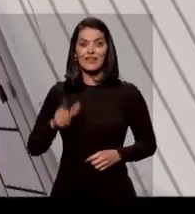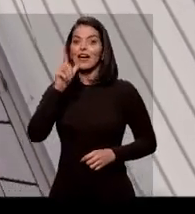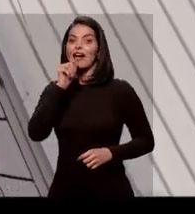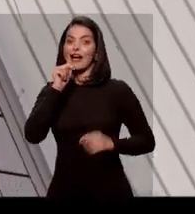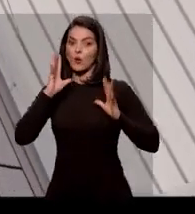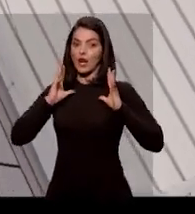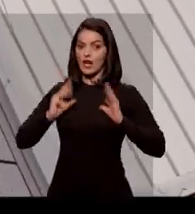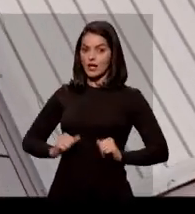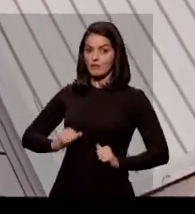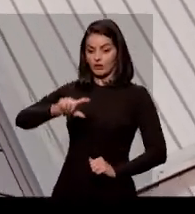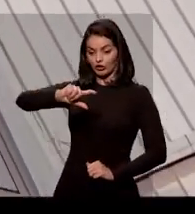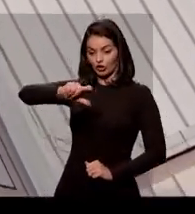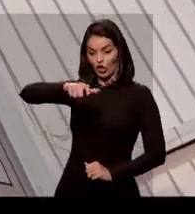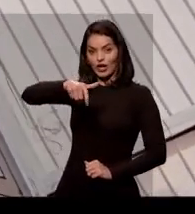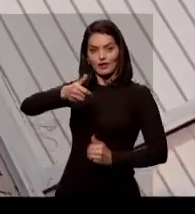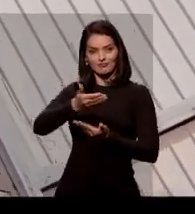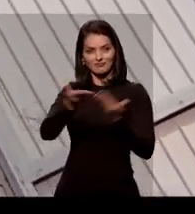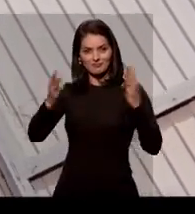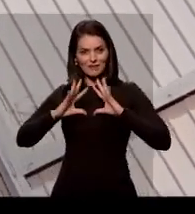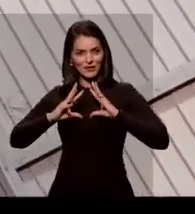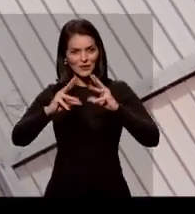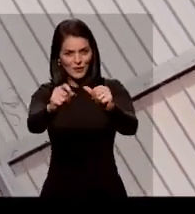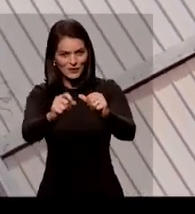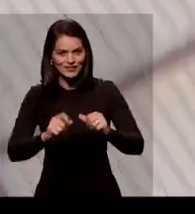Água tratada na torneira para todos.